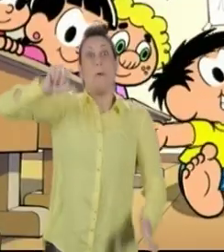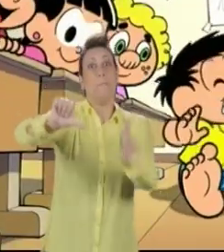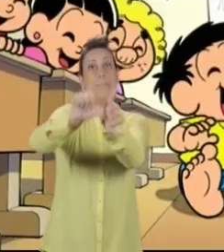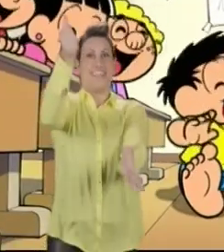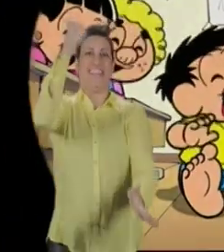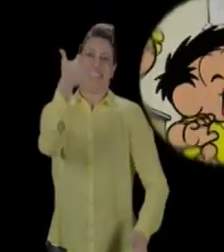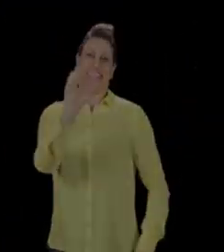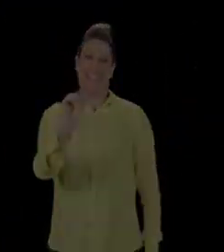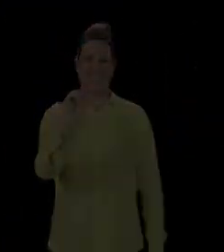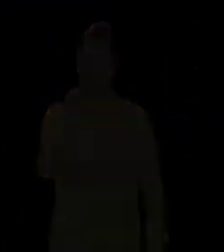um dez.